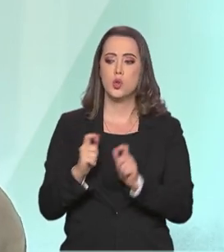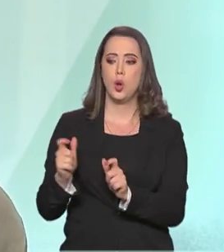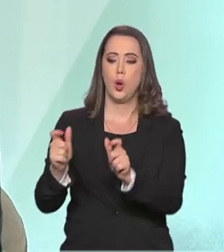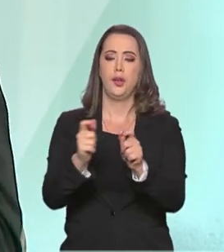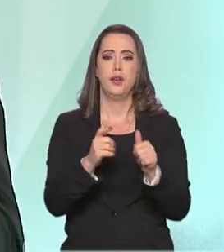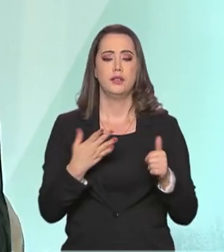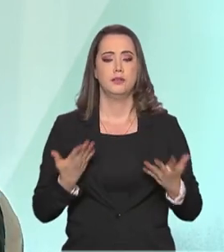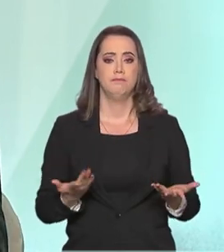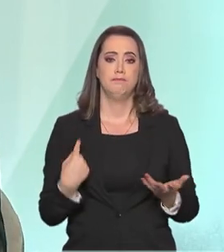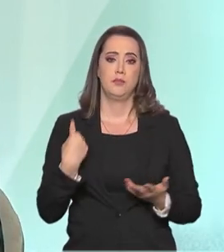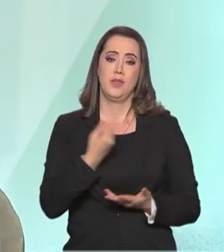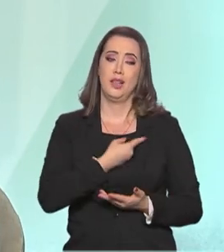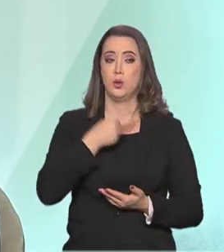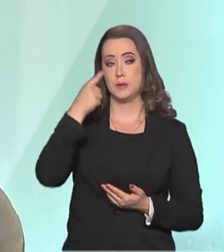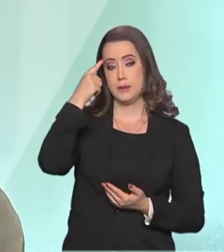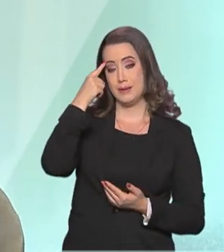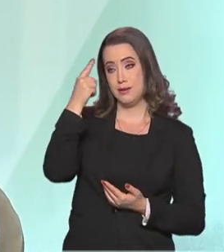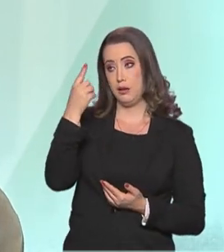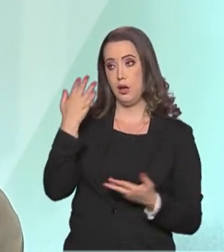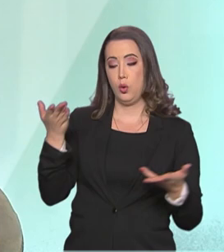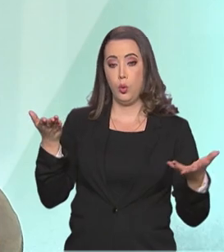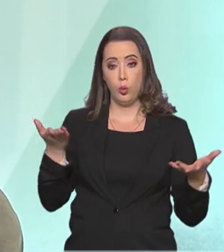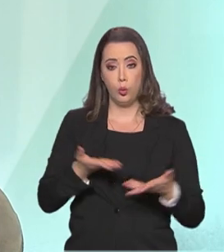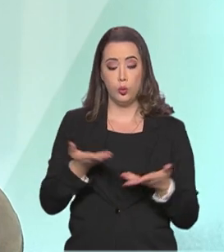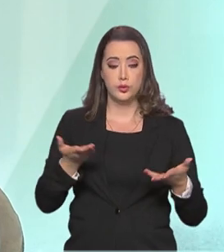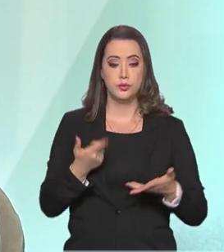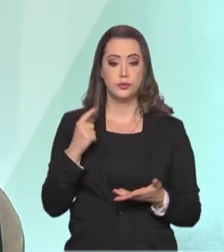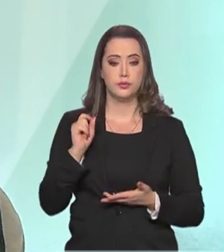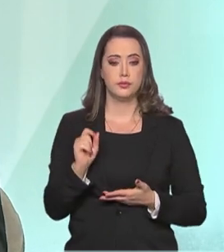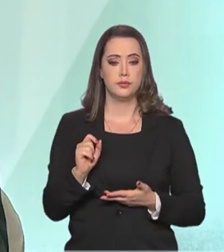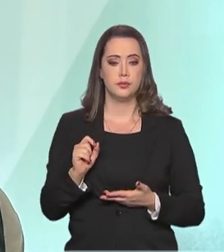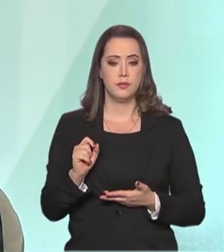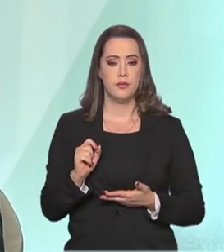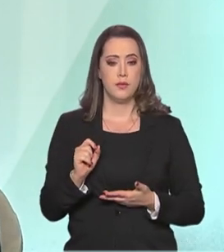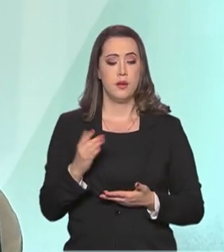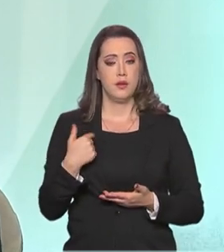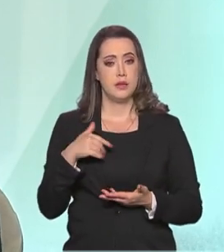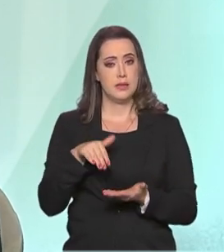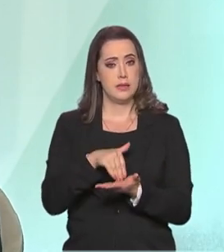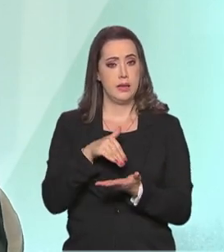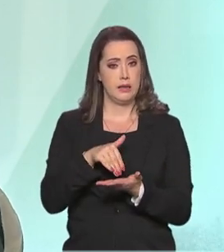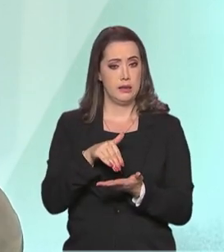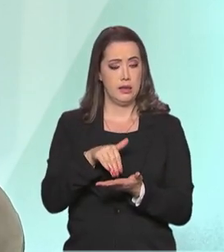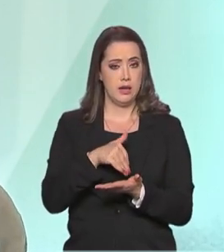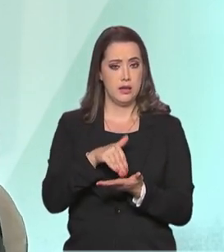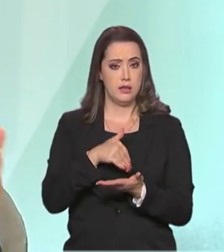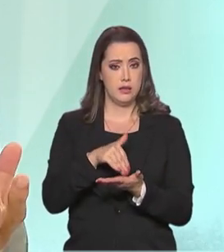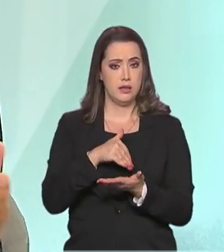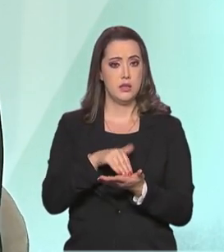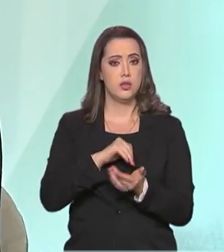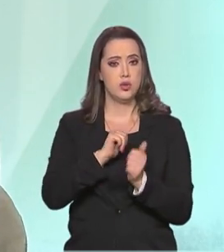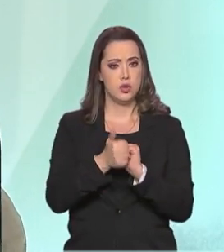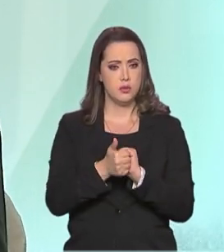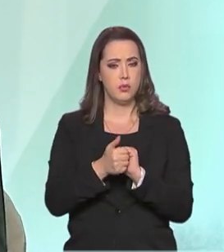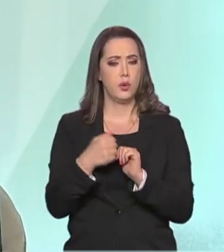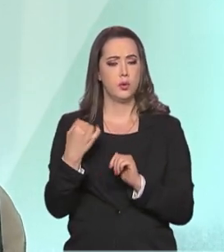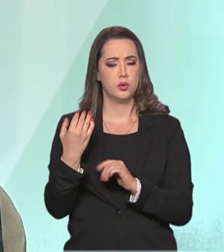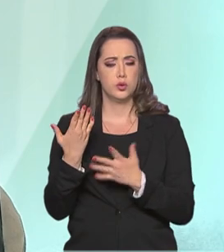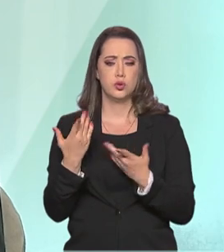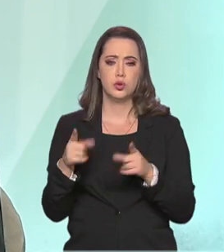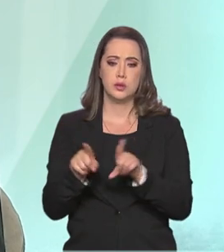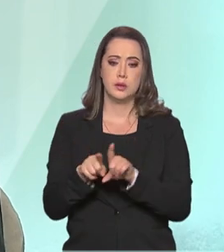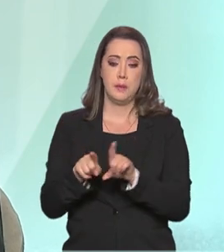acho que na nossa ideia hoje, como Secretaria de Alto Rendimento e também a ideia do secretário